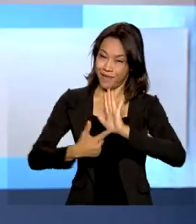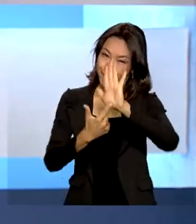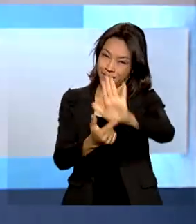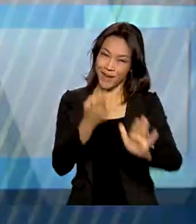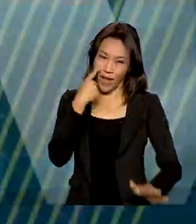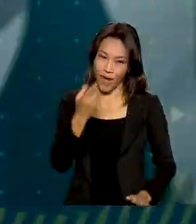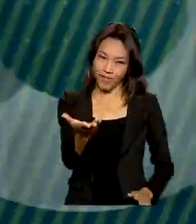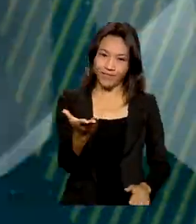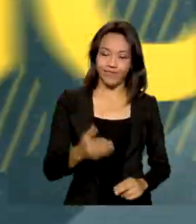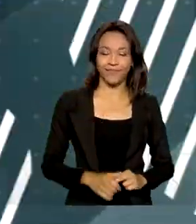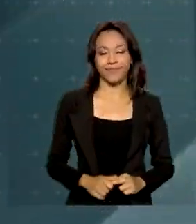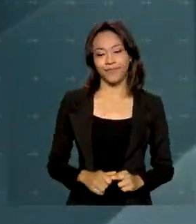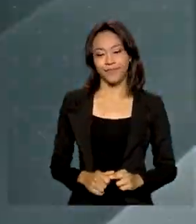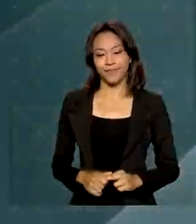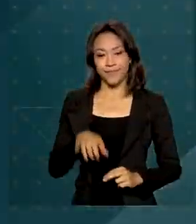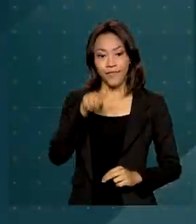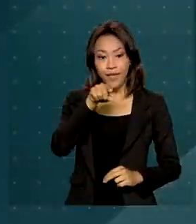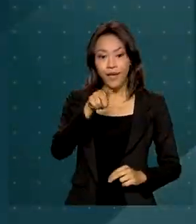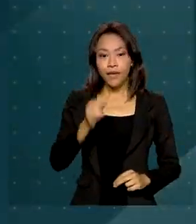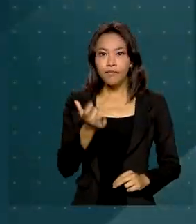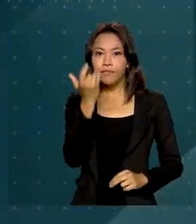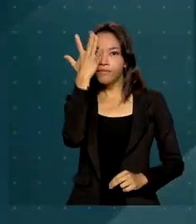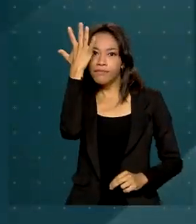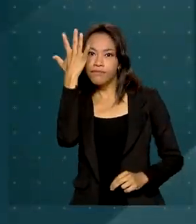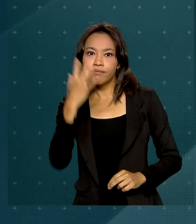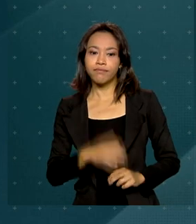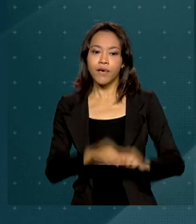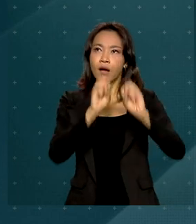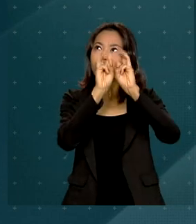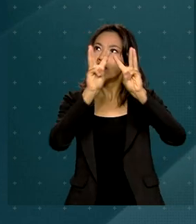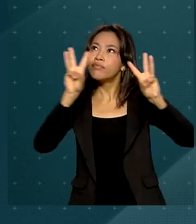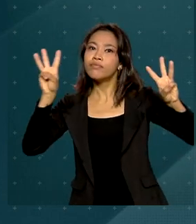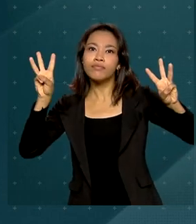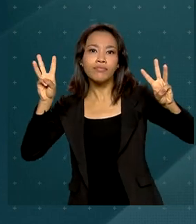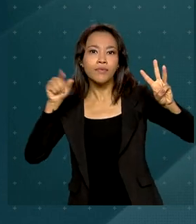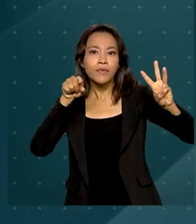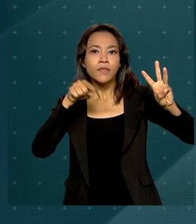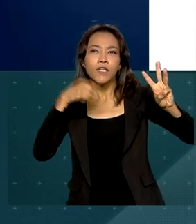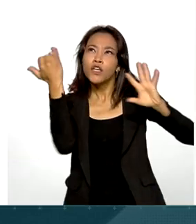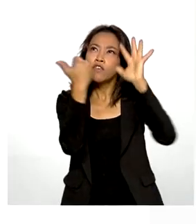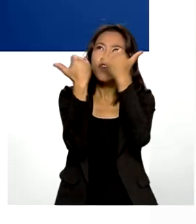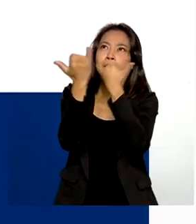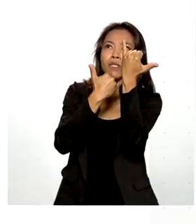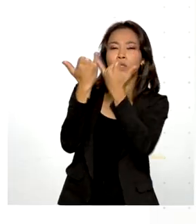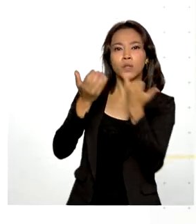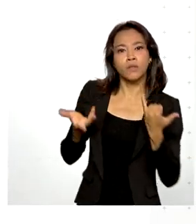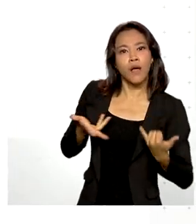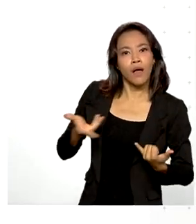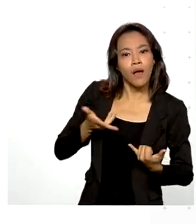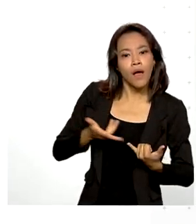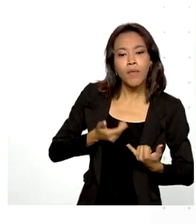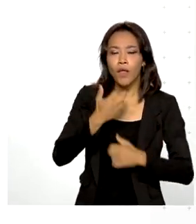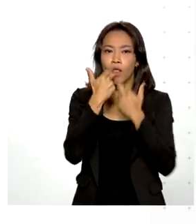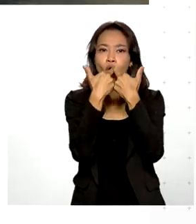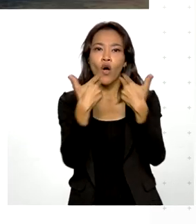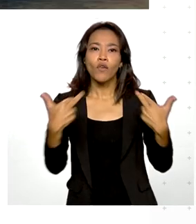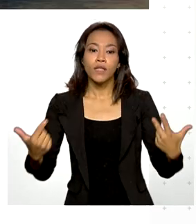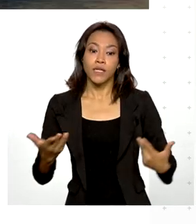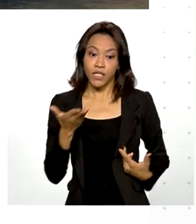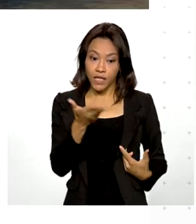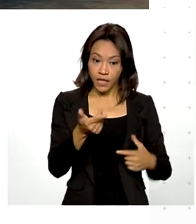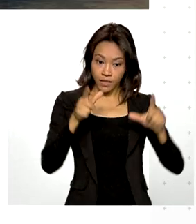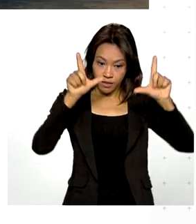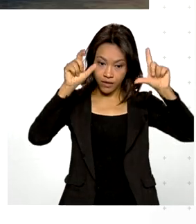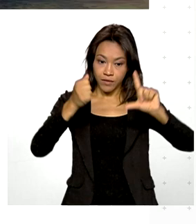Vamos ver. Intuitivo, moderno e com mais agilidade nas informações. Uma novidade é que o compras